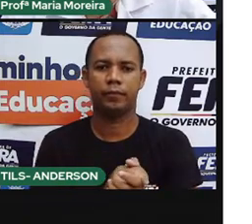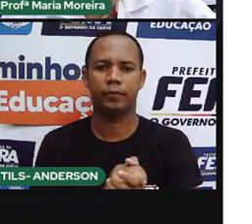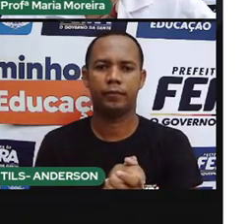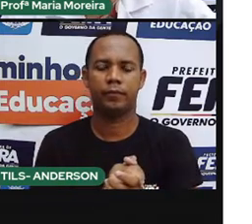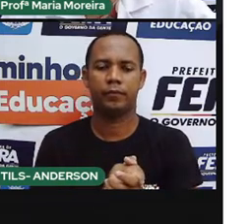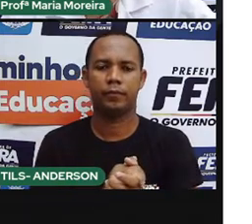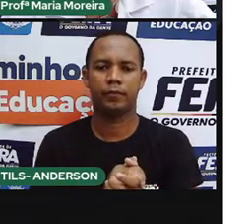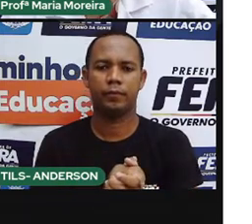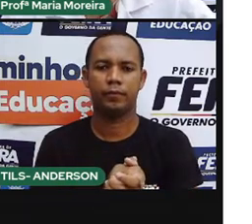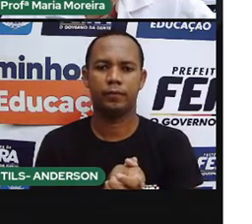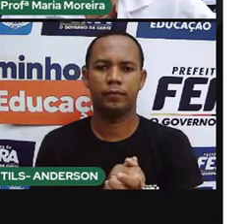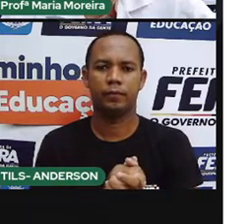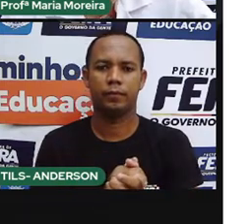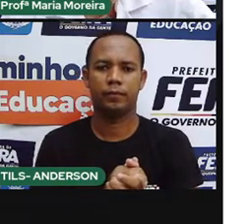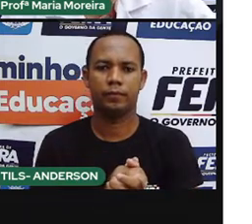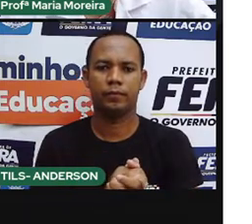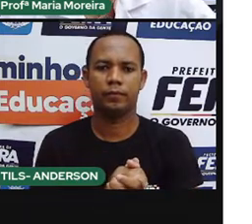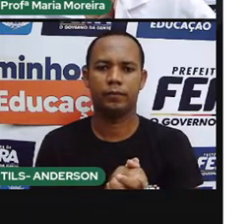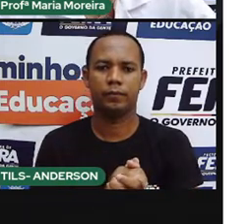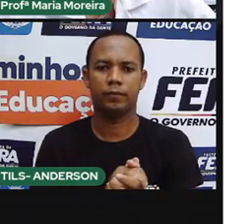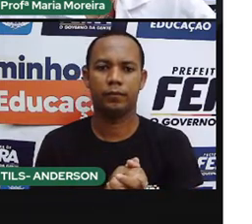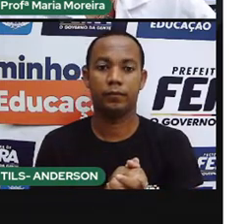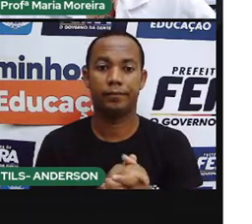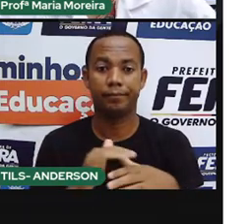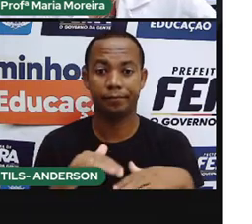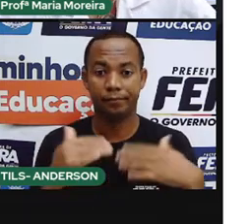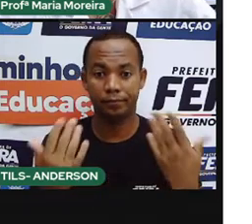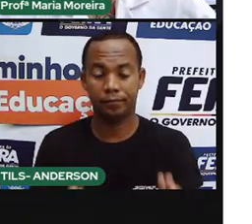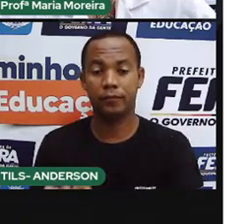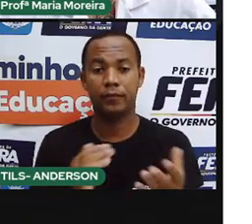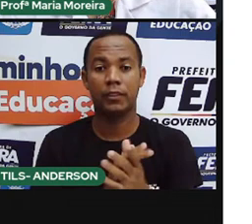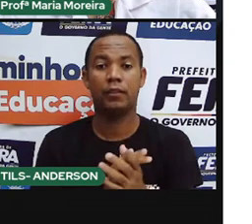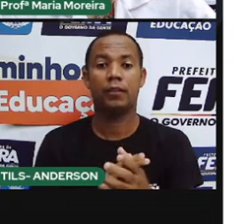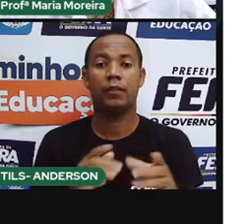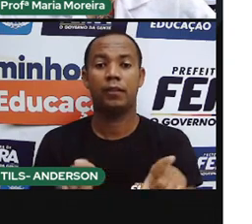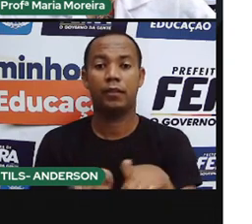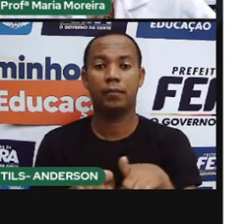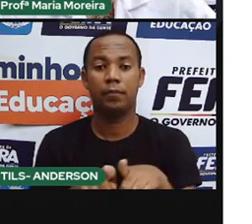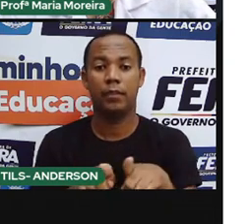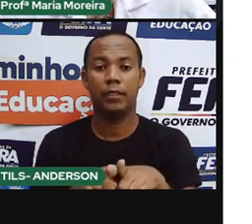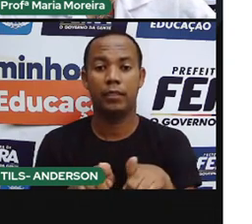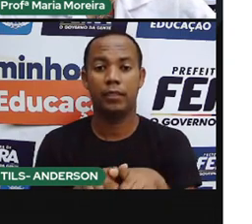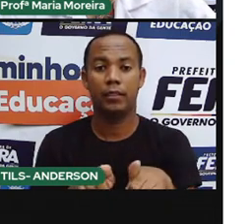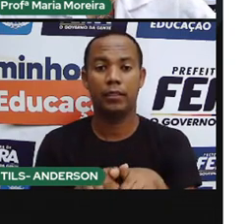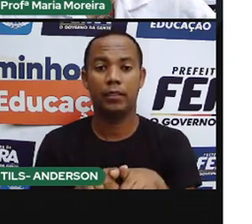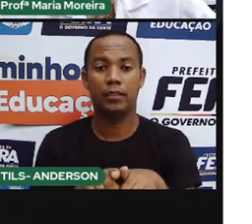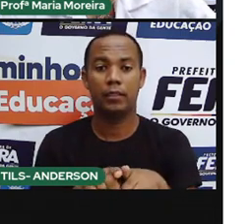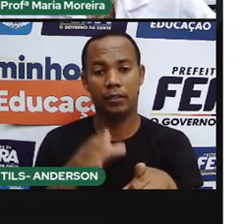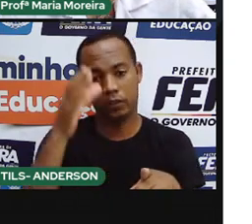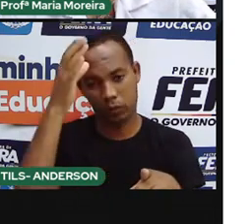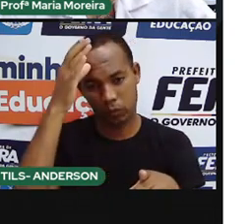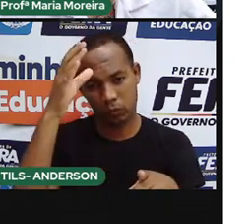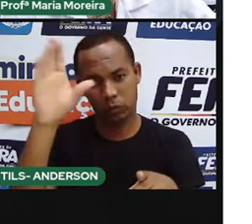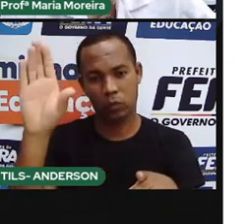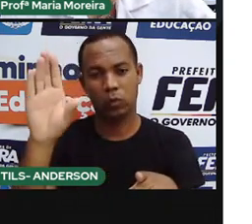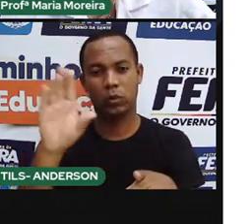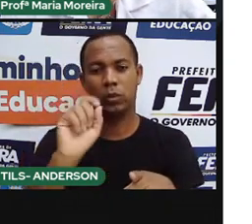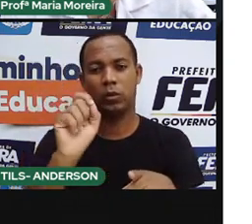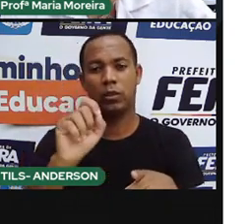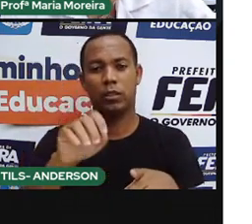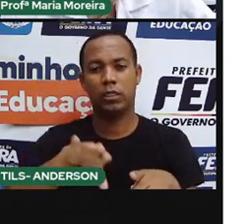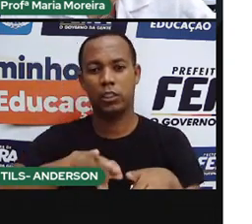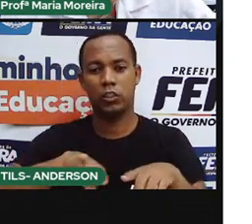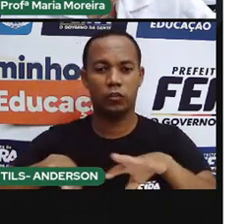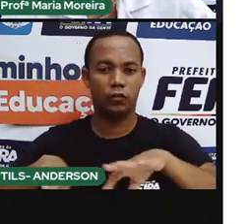Então, vamos seguindo no seguinte. Bom, eles também têm o costume de dividir quase tudo o que possuem, principalmente